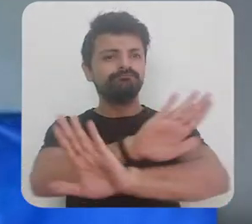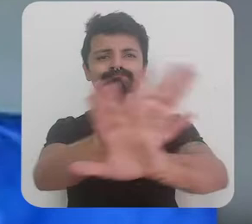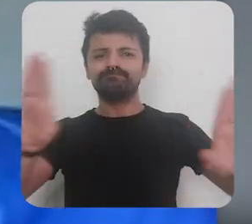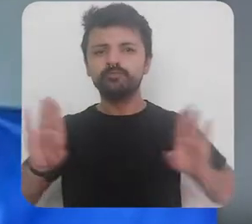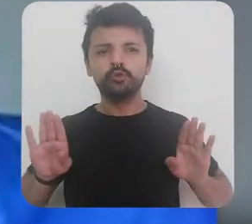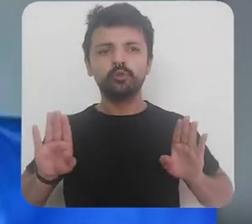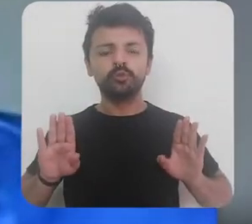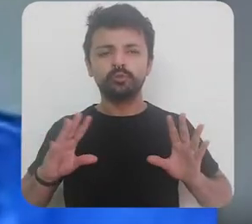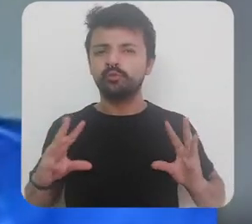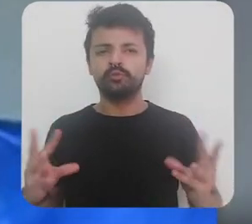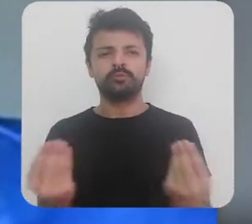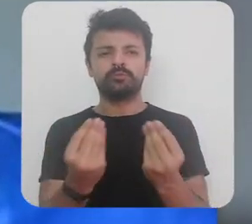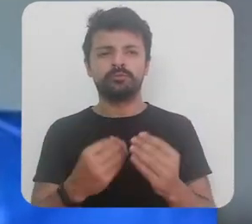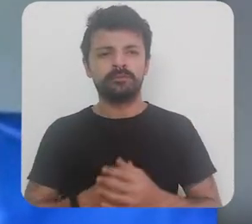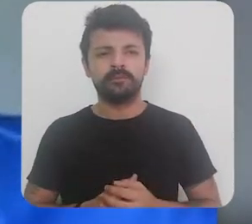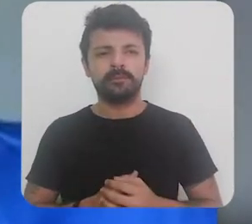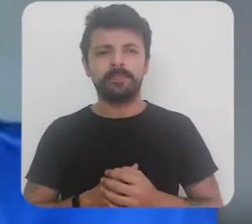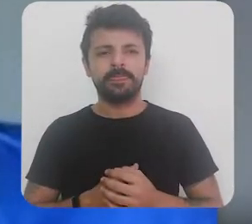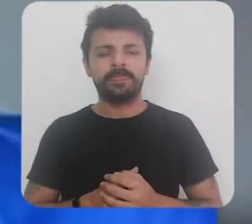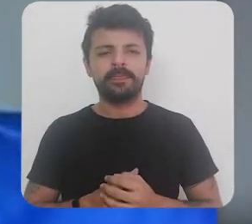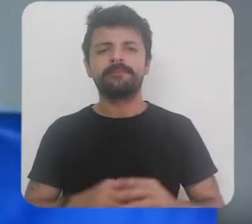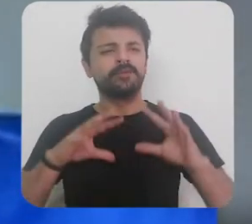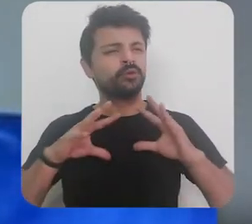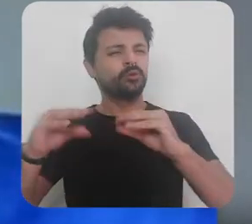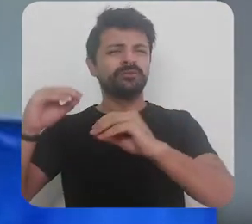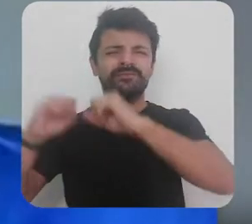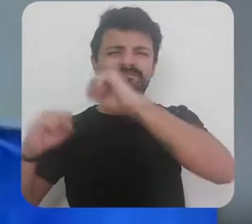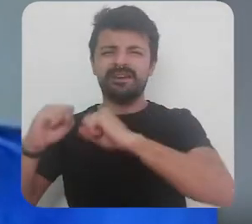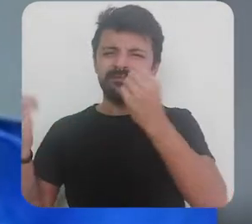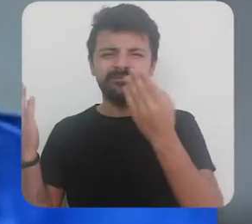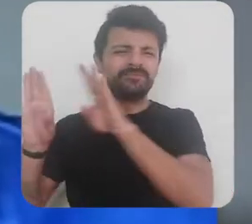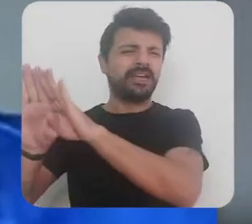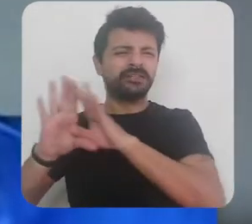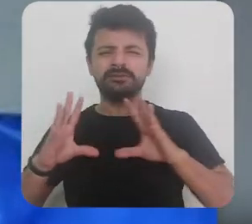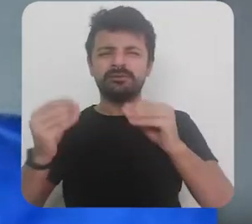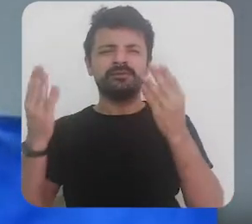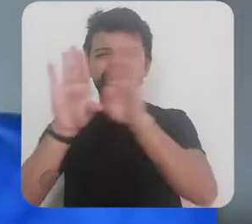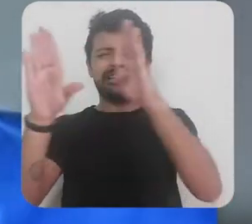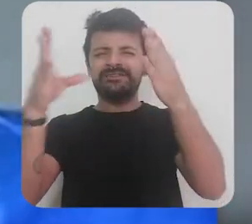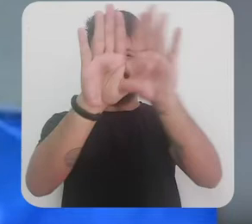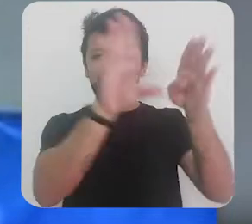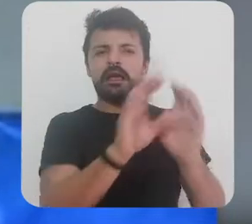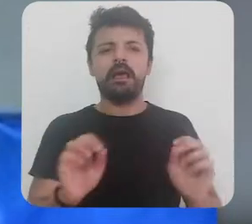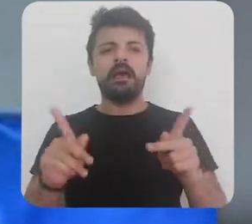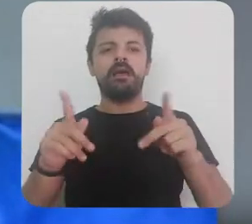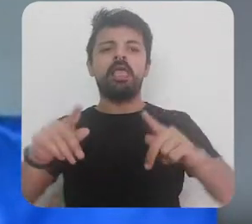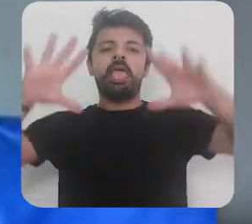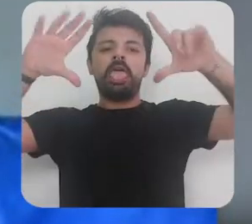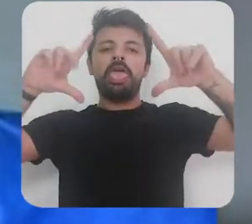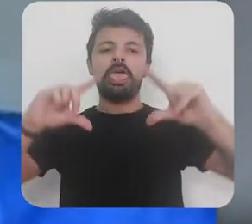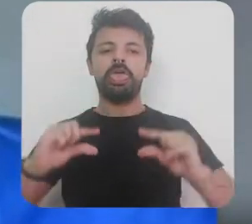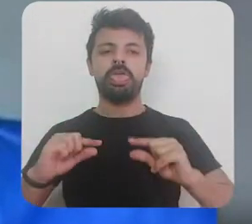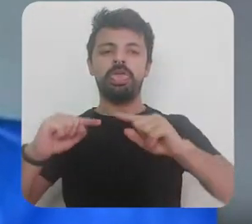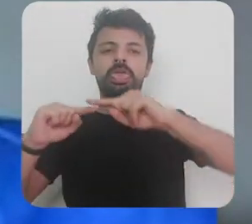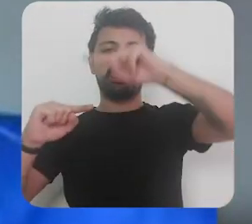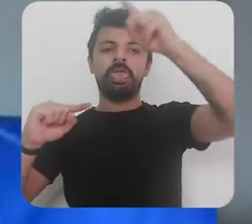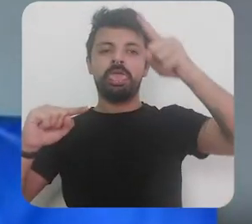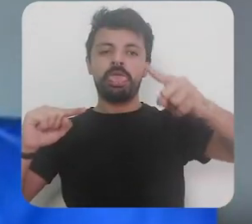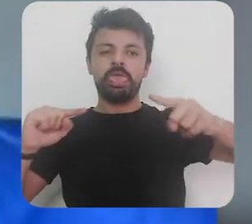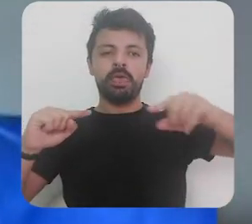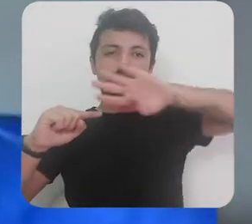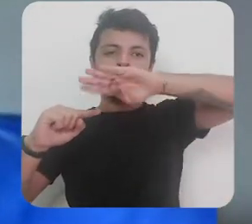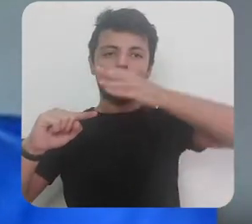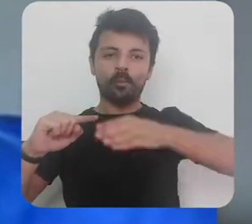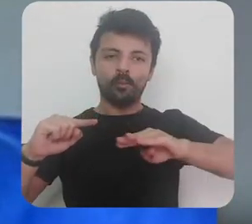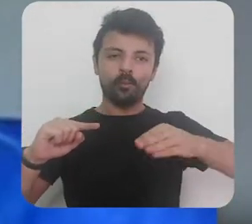não tem tipo todas as fábricas deixa tudo avião tudo entendeu porque era a única forma de tentar